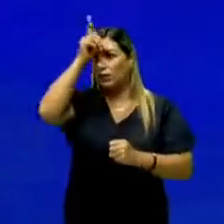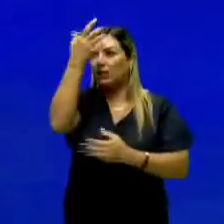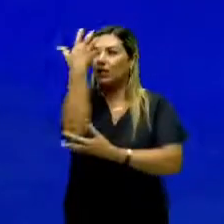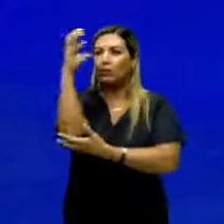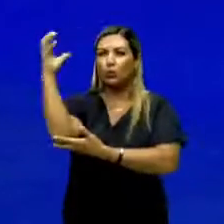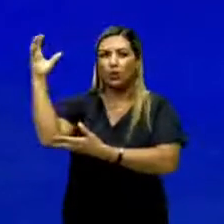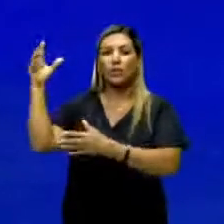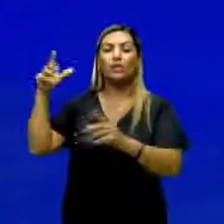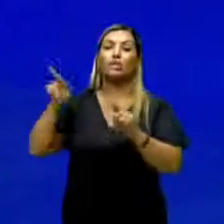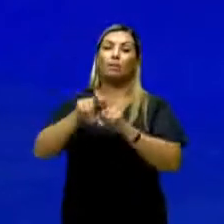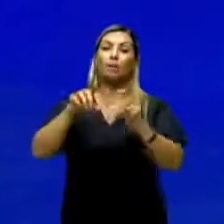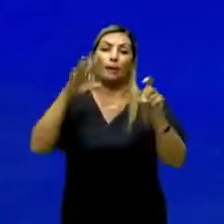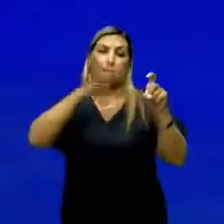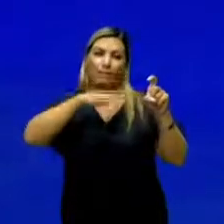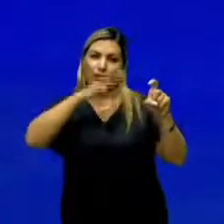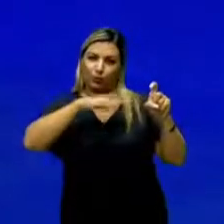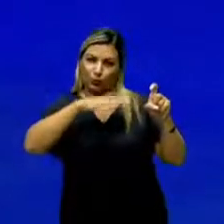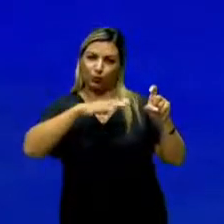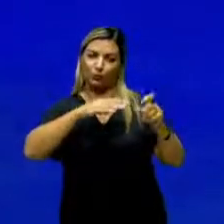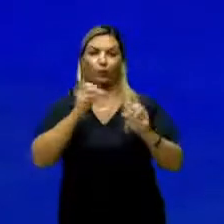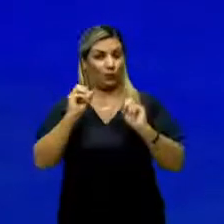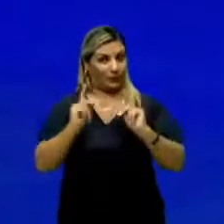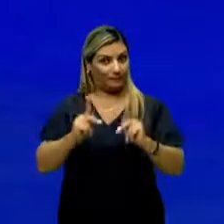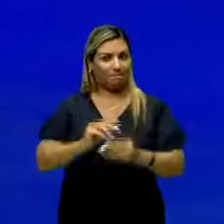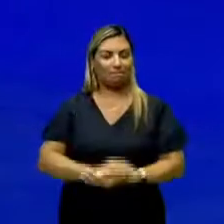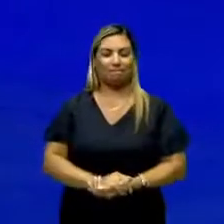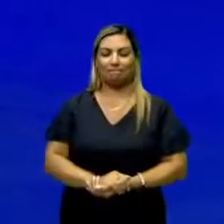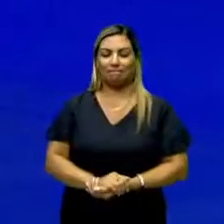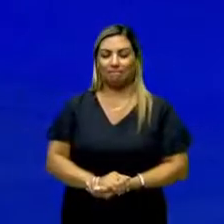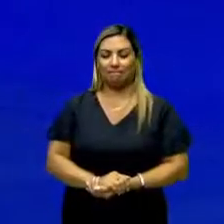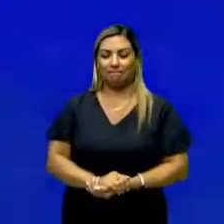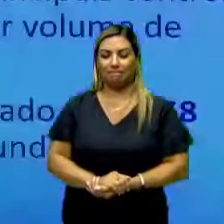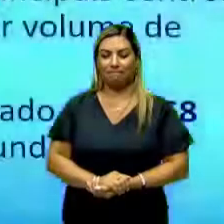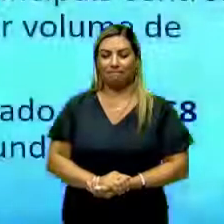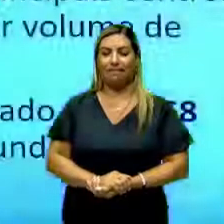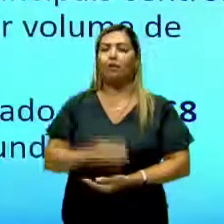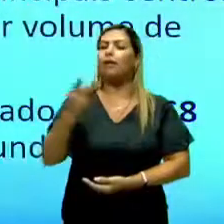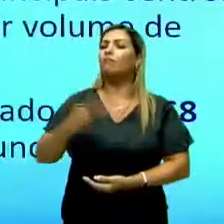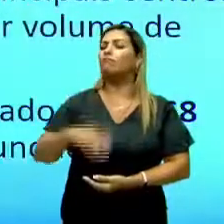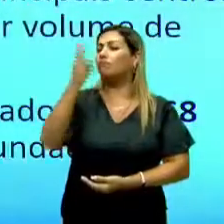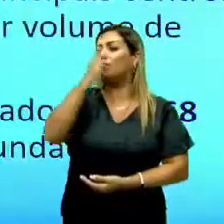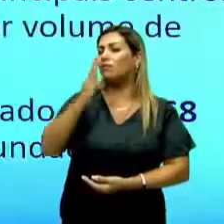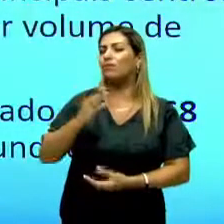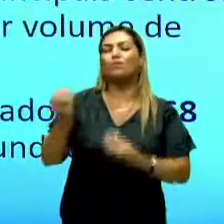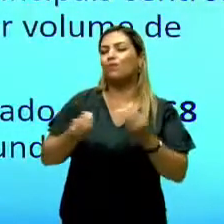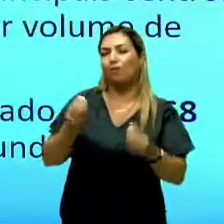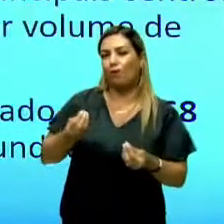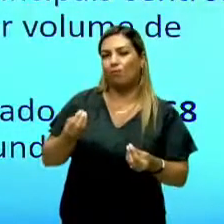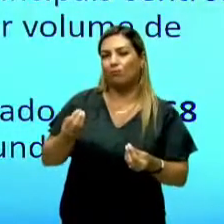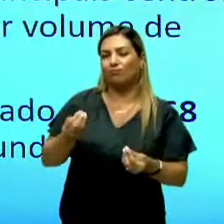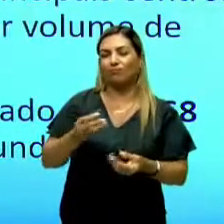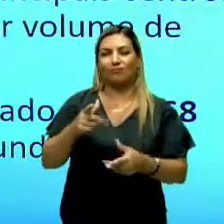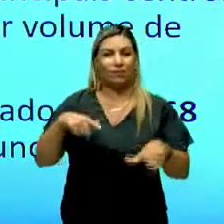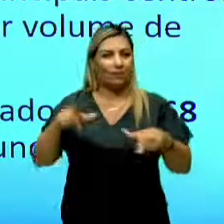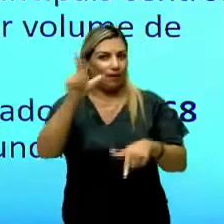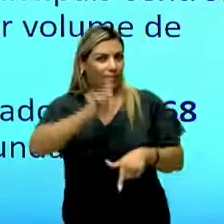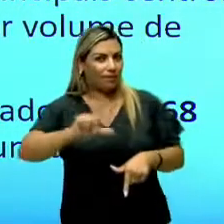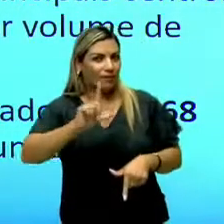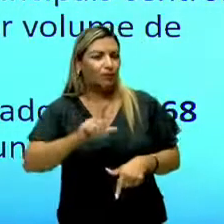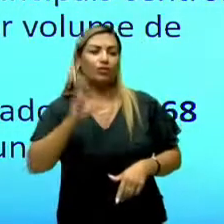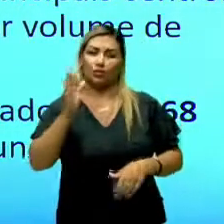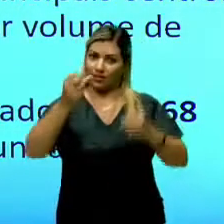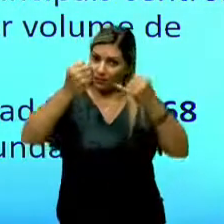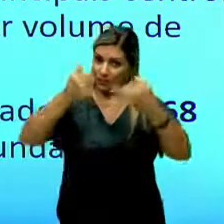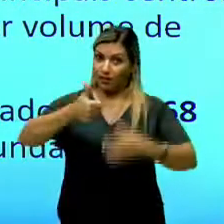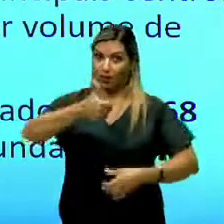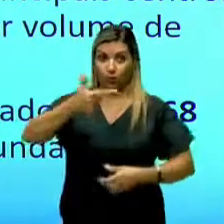e na mitologia. Certinho? No Brasil, como que chega essa escola literária? Eu já disse para vocês